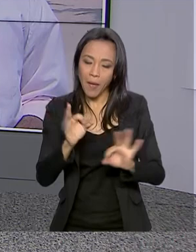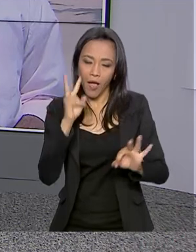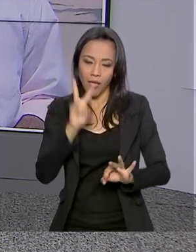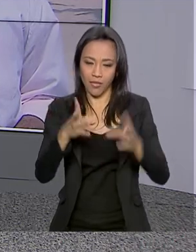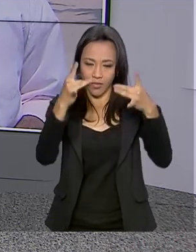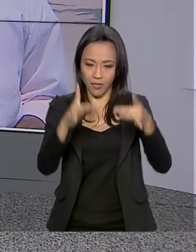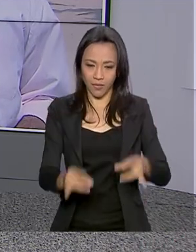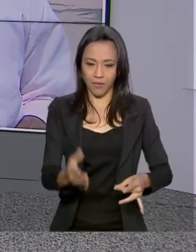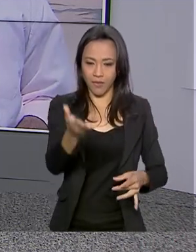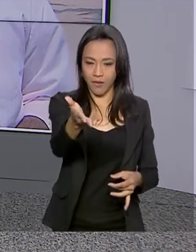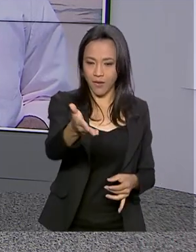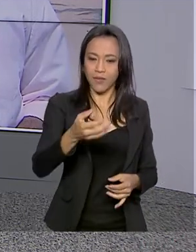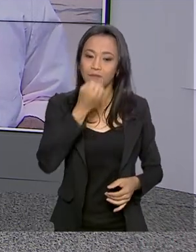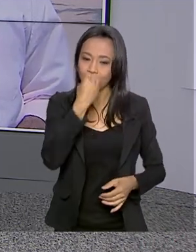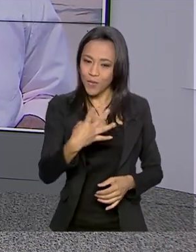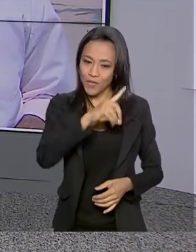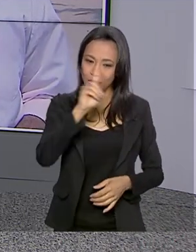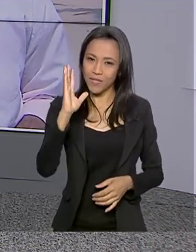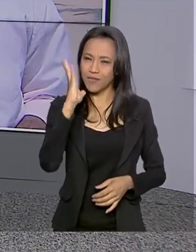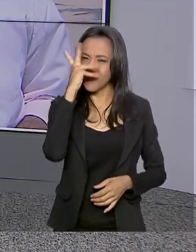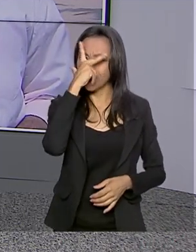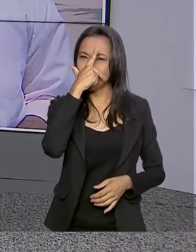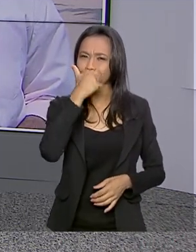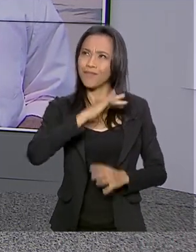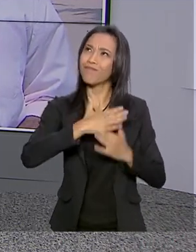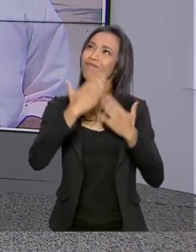gente. Bom dia, Marcelo. Bonito dia por aí, né?